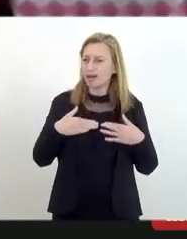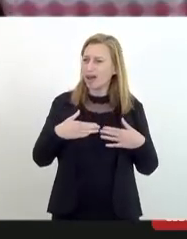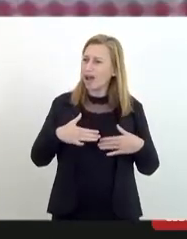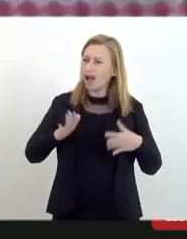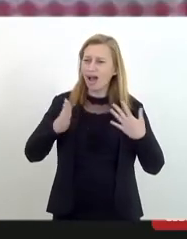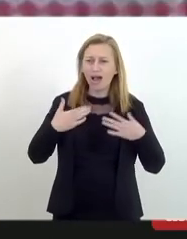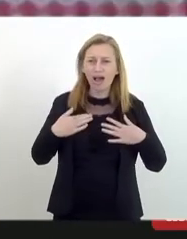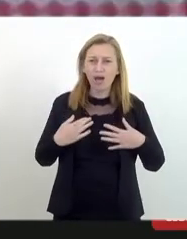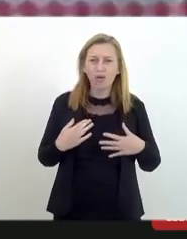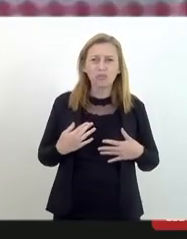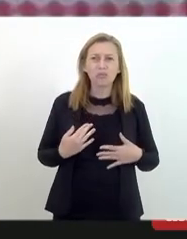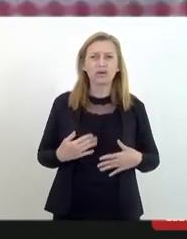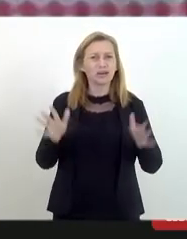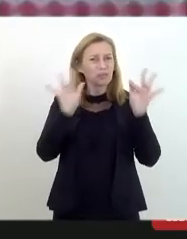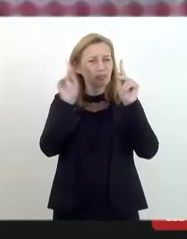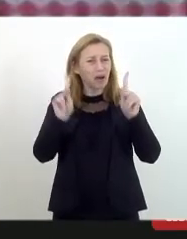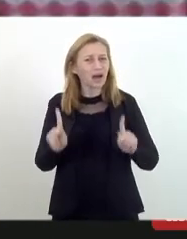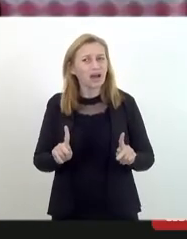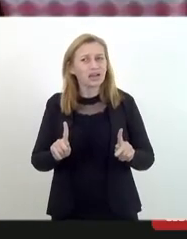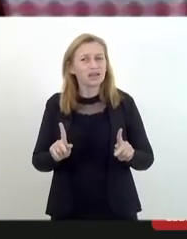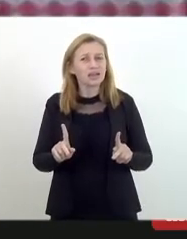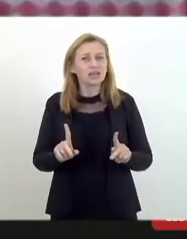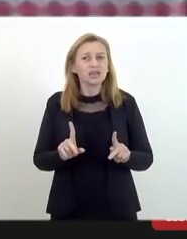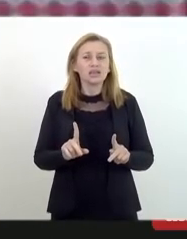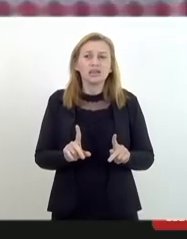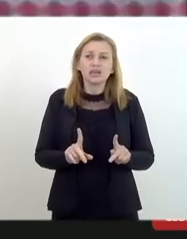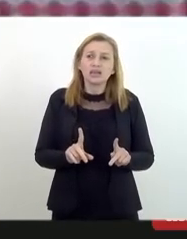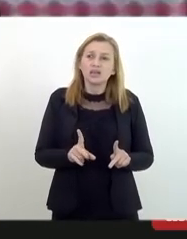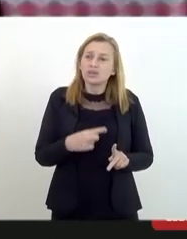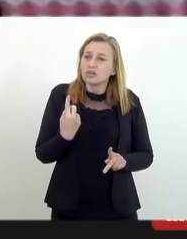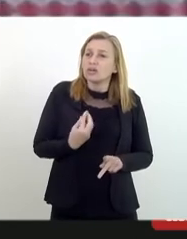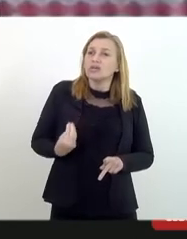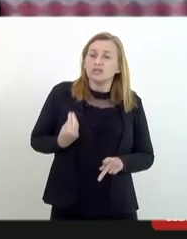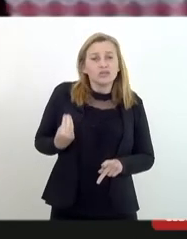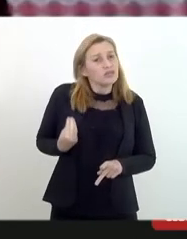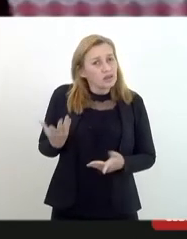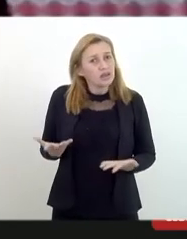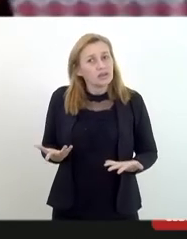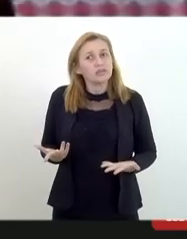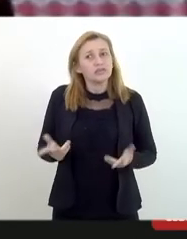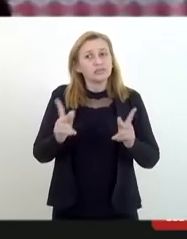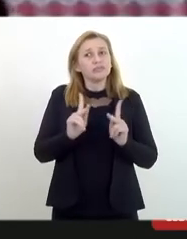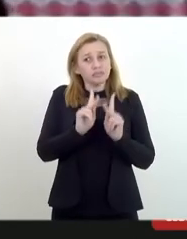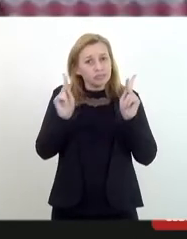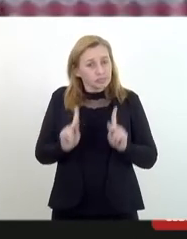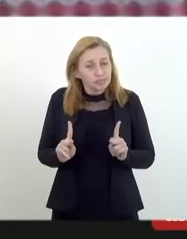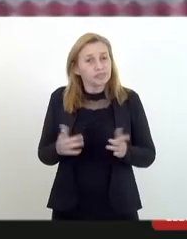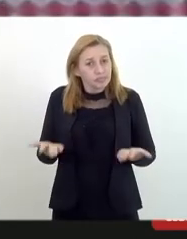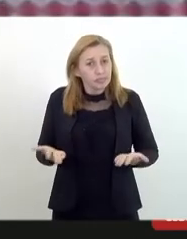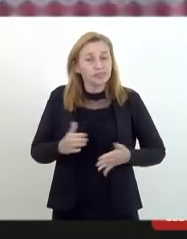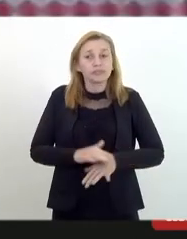pacífica que a gente coexista de maneira empática